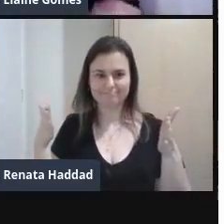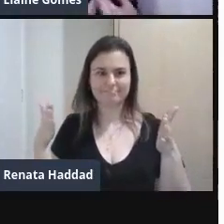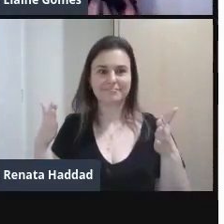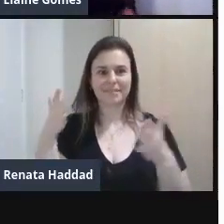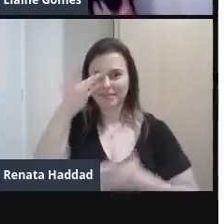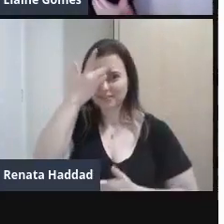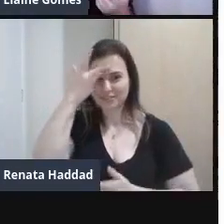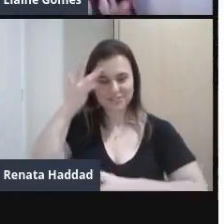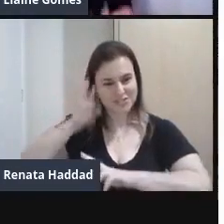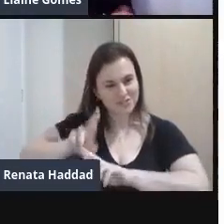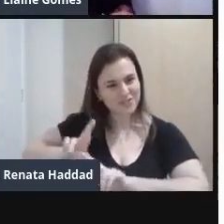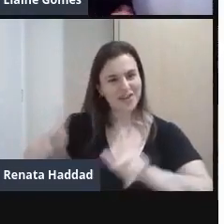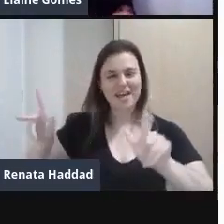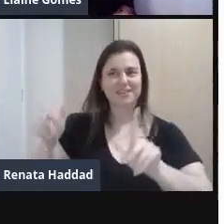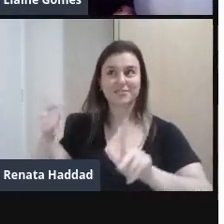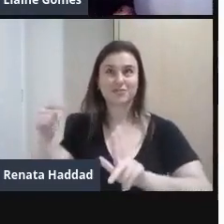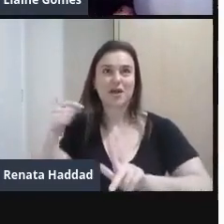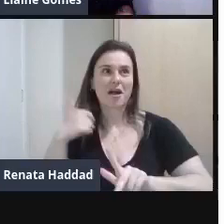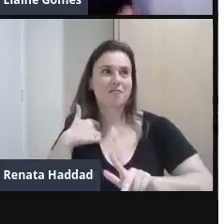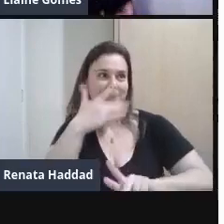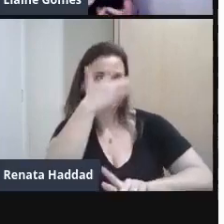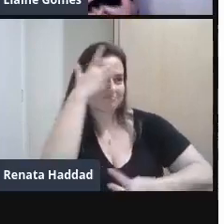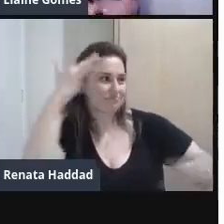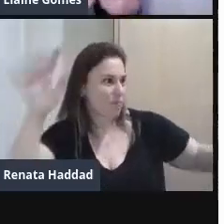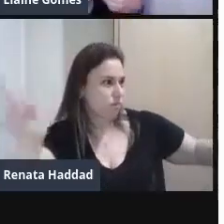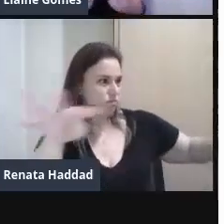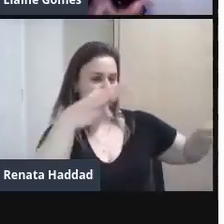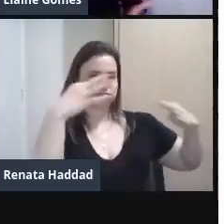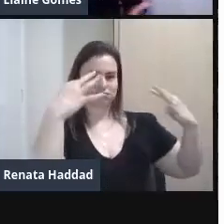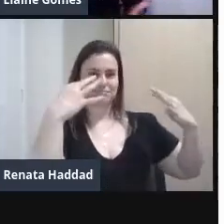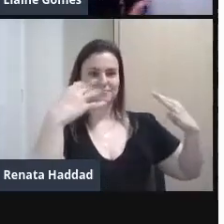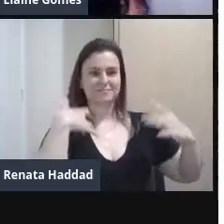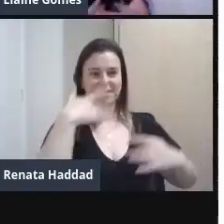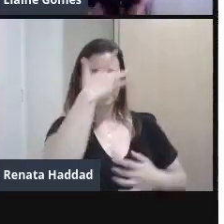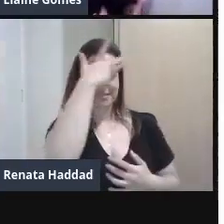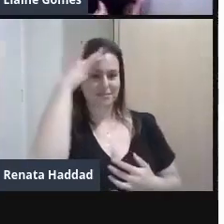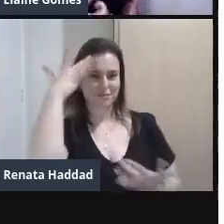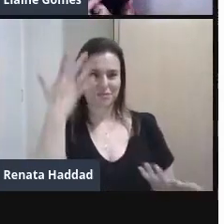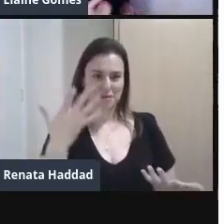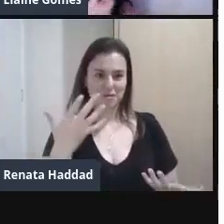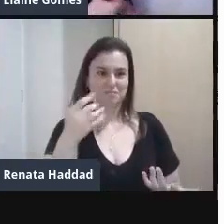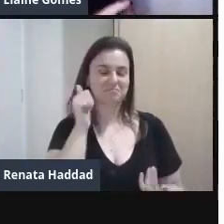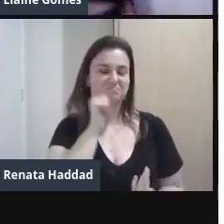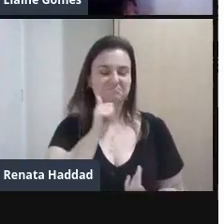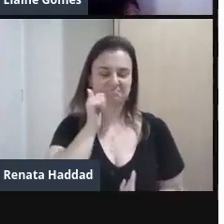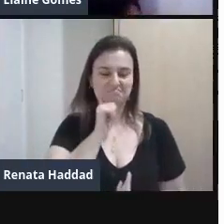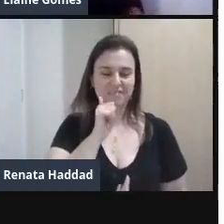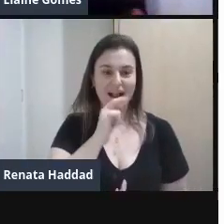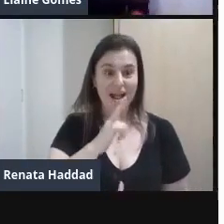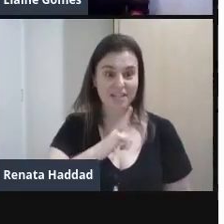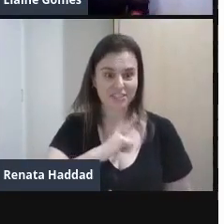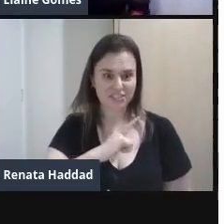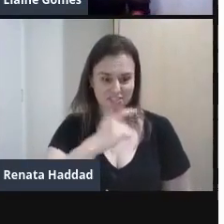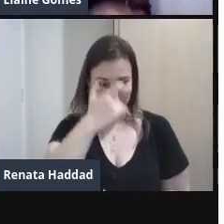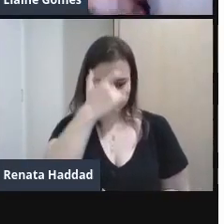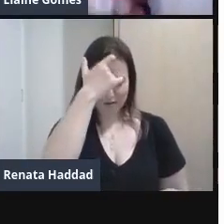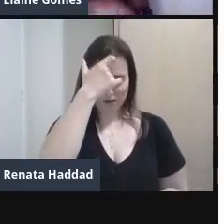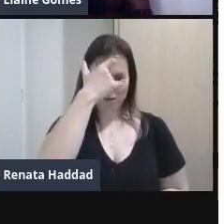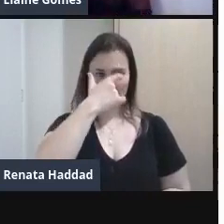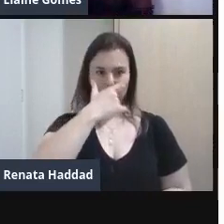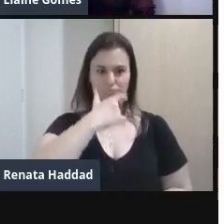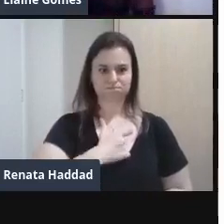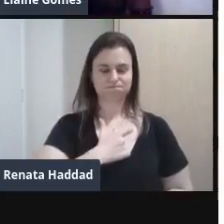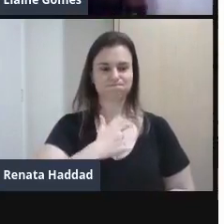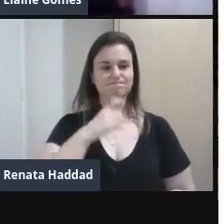Não tinha como não olhar Para aquela exuberância Para aquela mulher Que realmente Tinha uma presença É